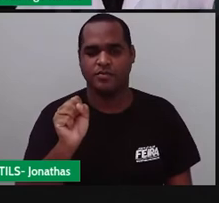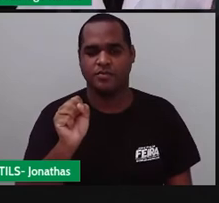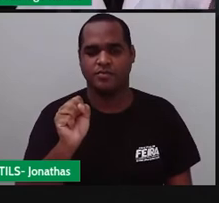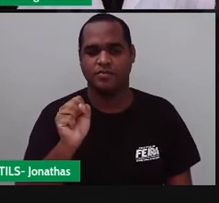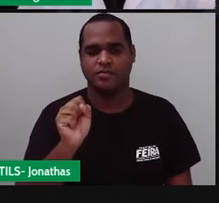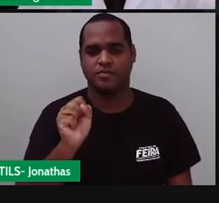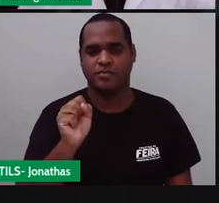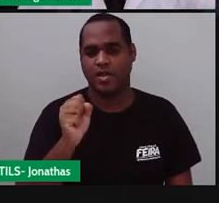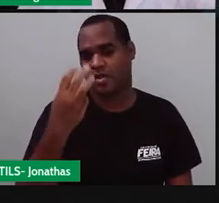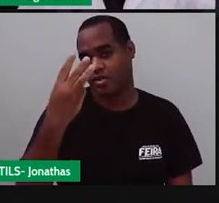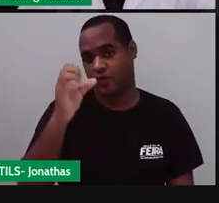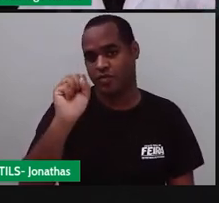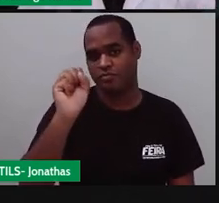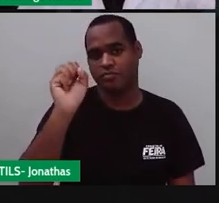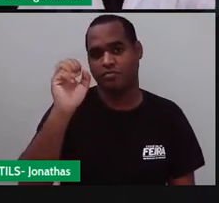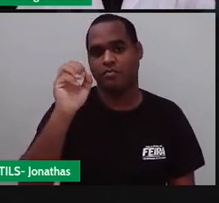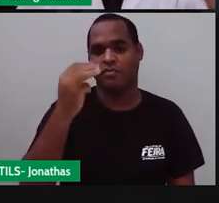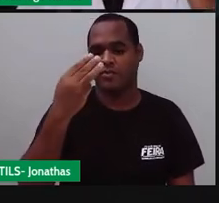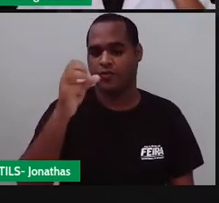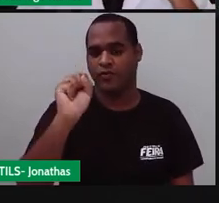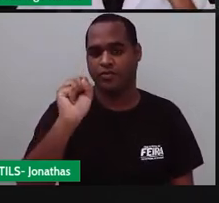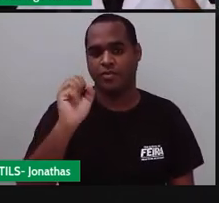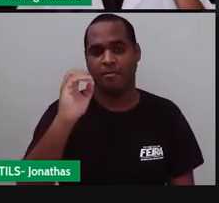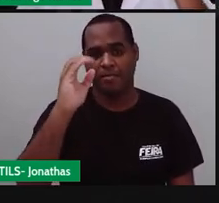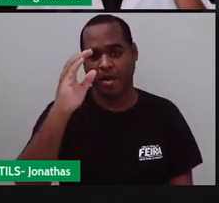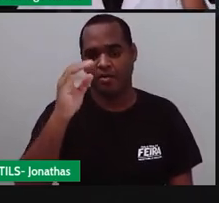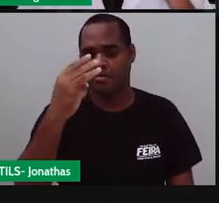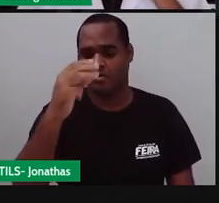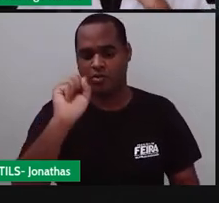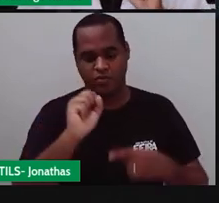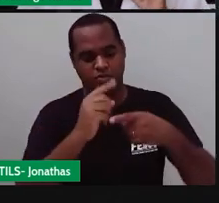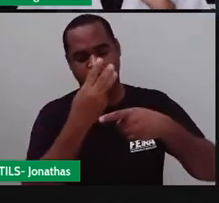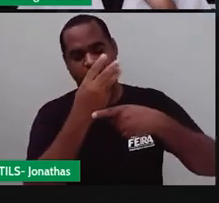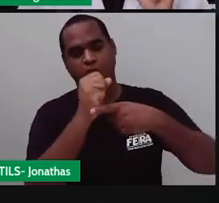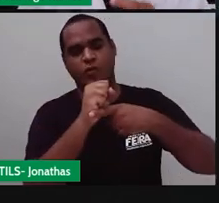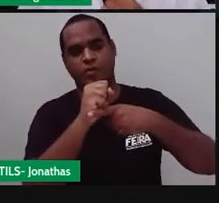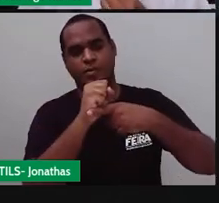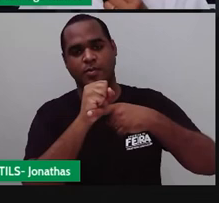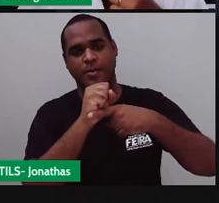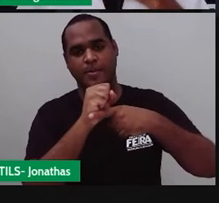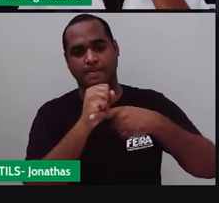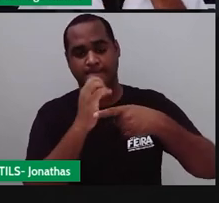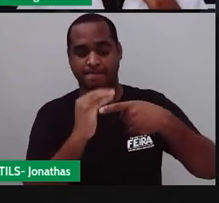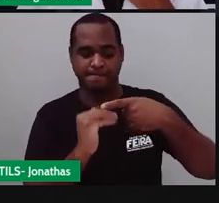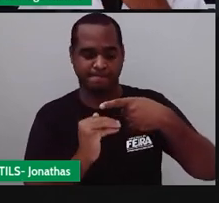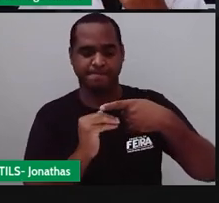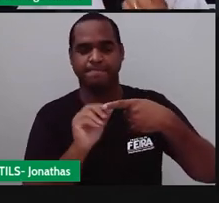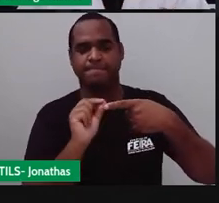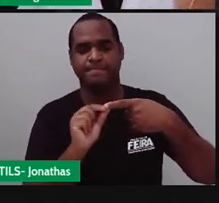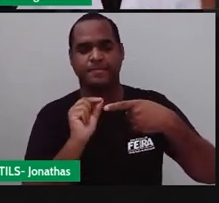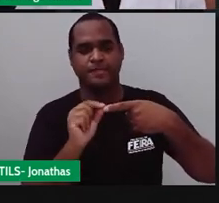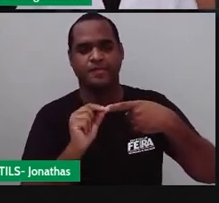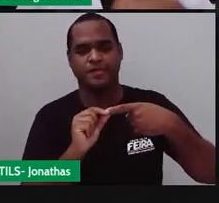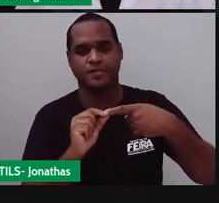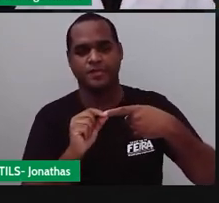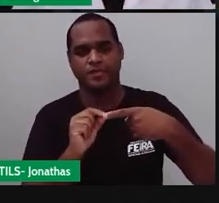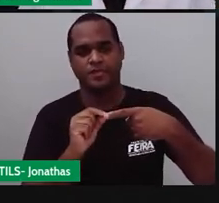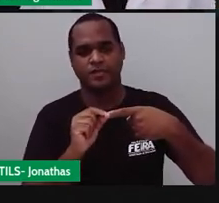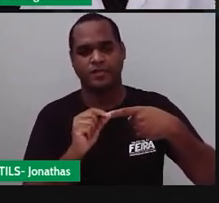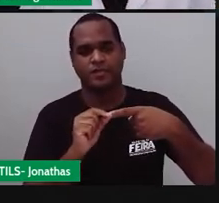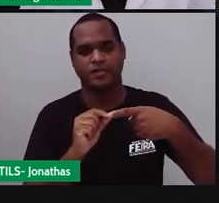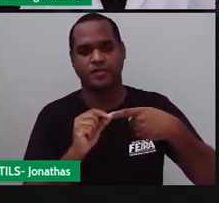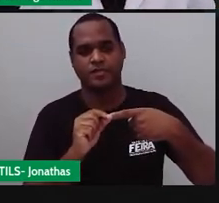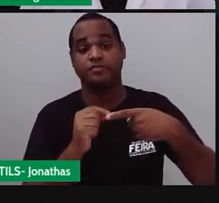e oito fica em cima da fração e como esse três vírgula oito depois da vírgula era um algarismo lá